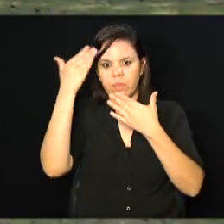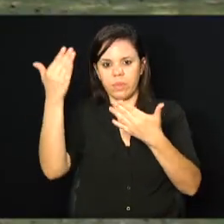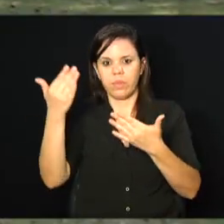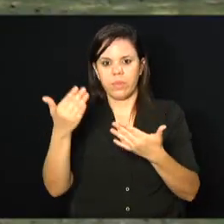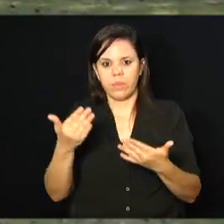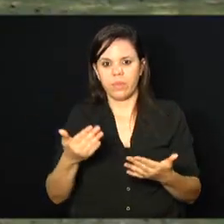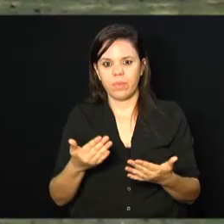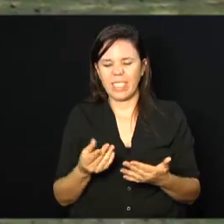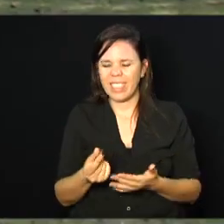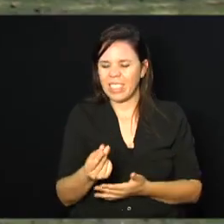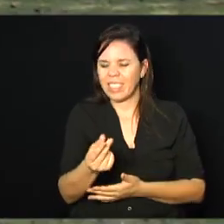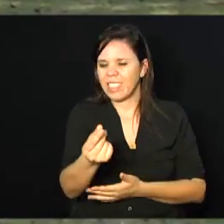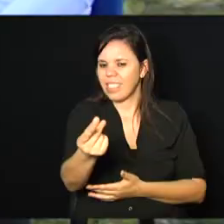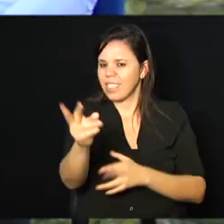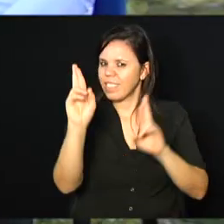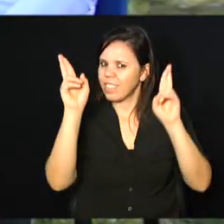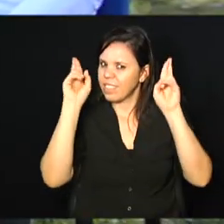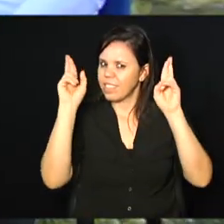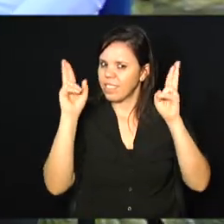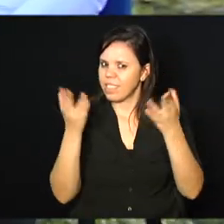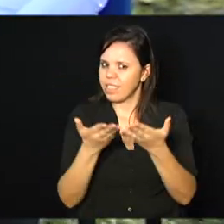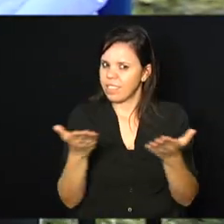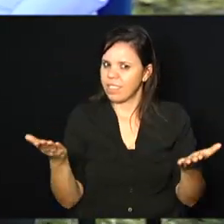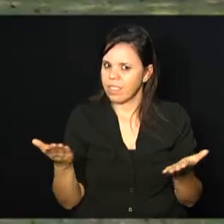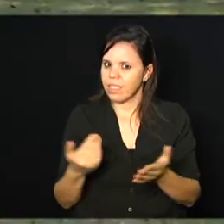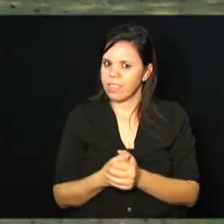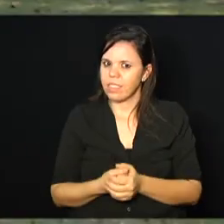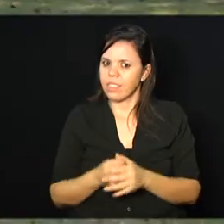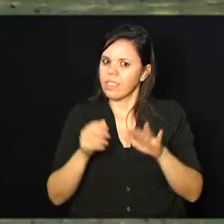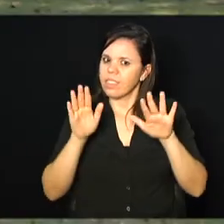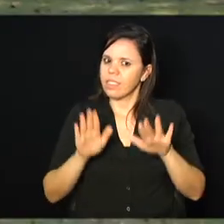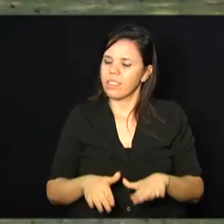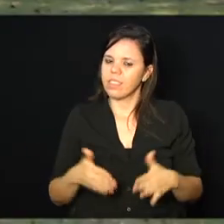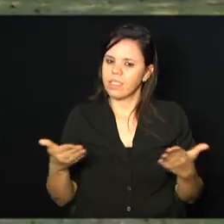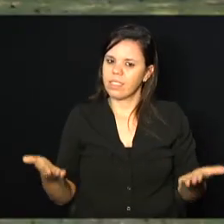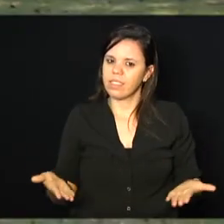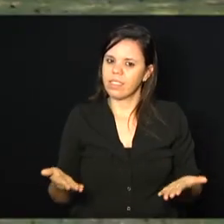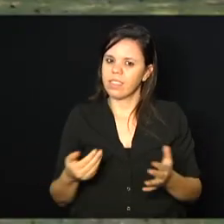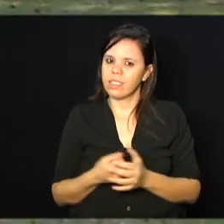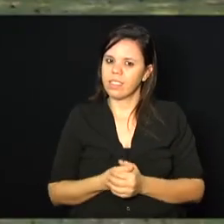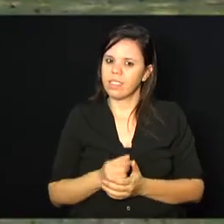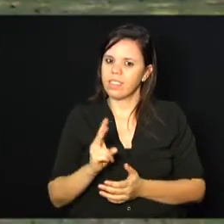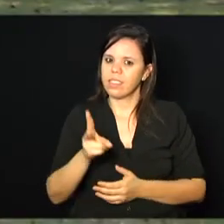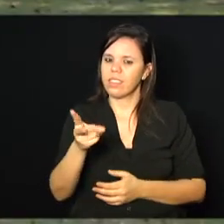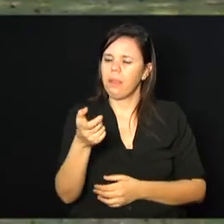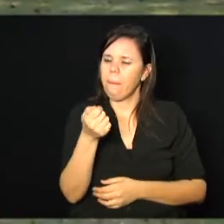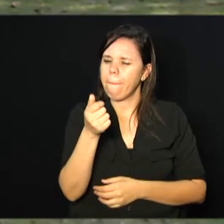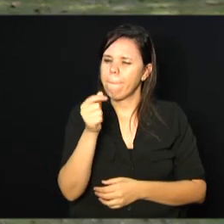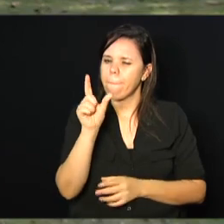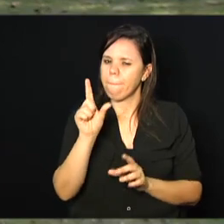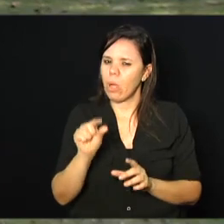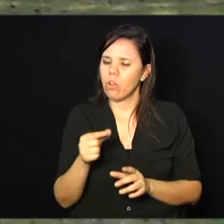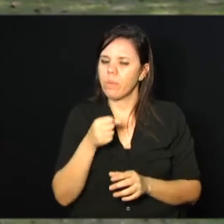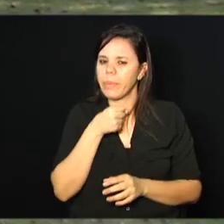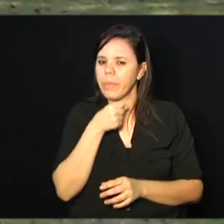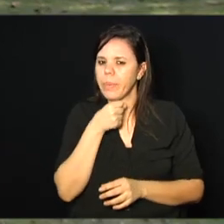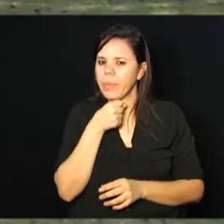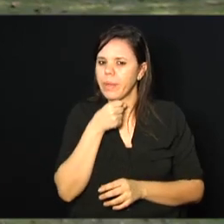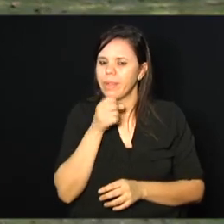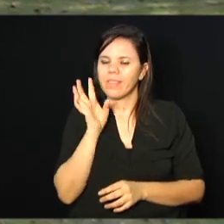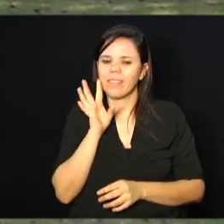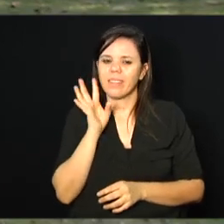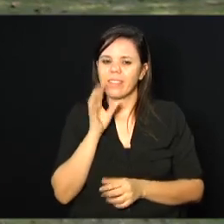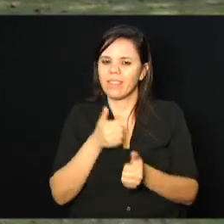Vida longa ao Pernas de aluguel. Obrigado. A gente vai ficando por aqui. A gente continua mais um pouquinho com essa reportagem bem